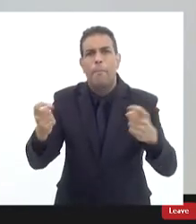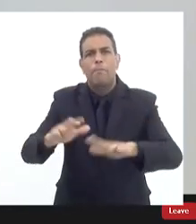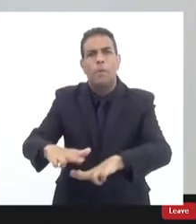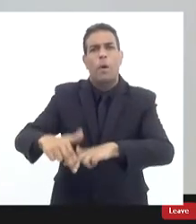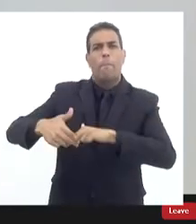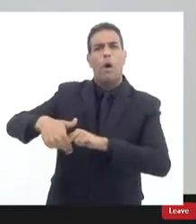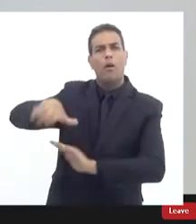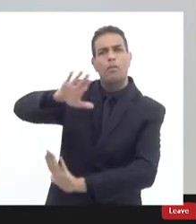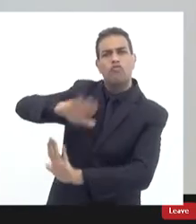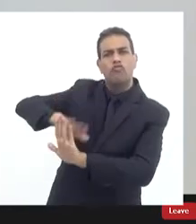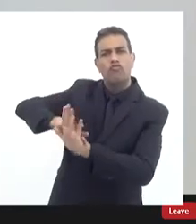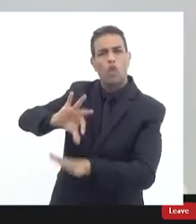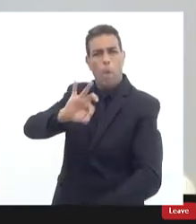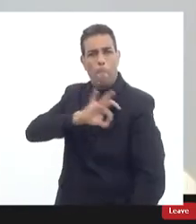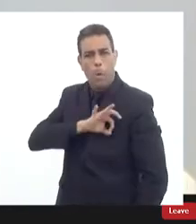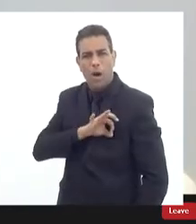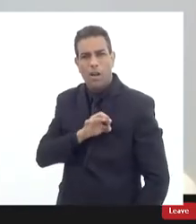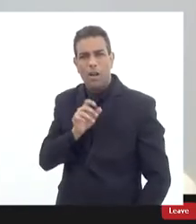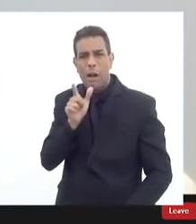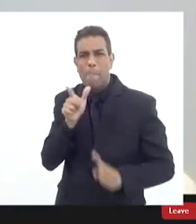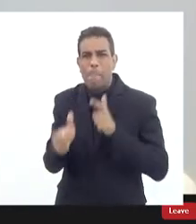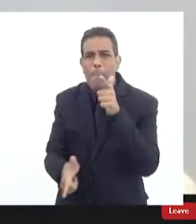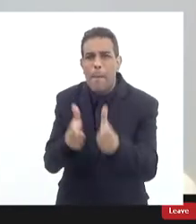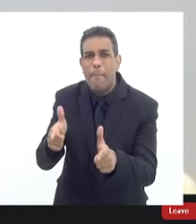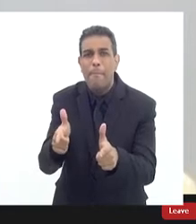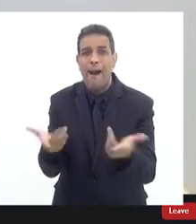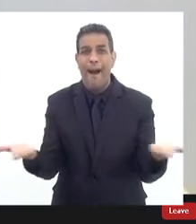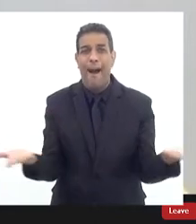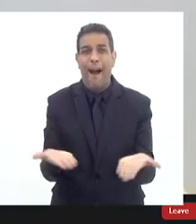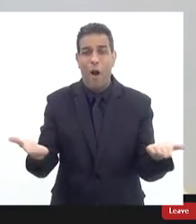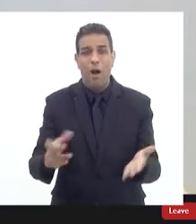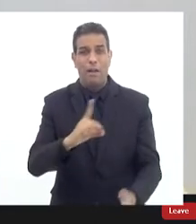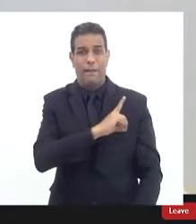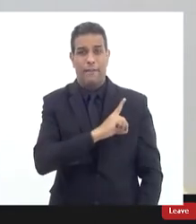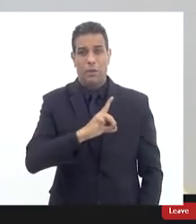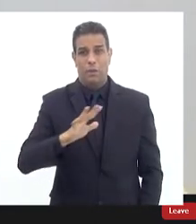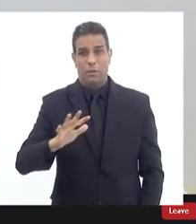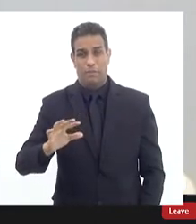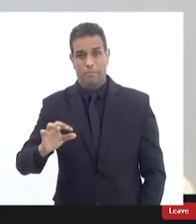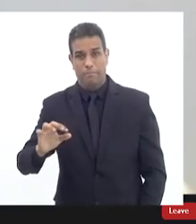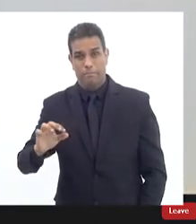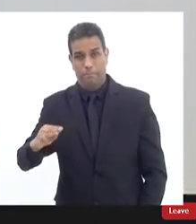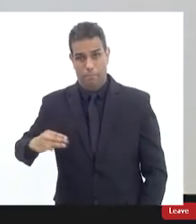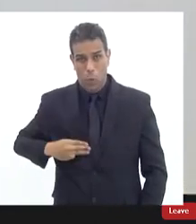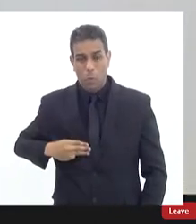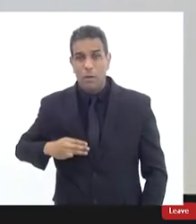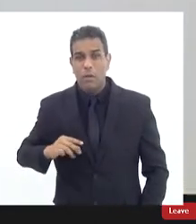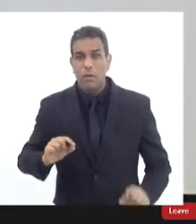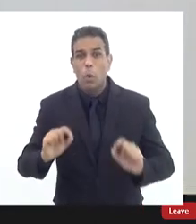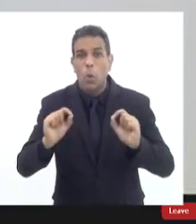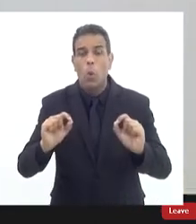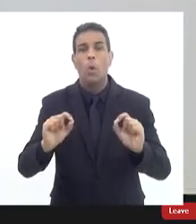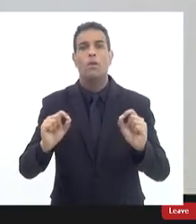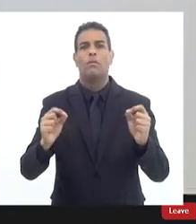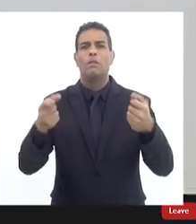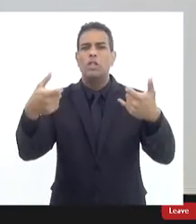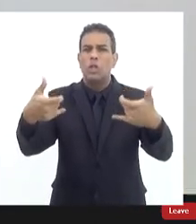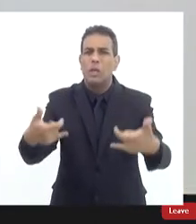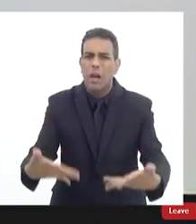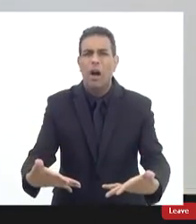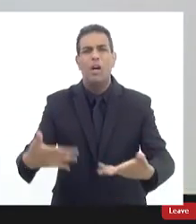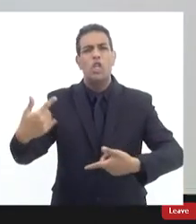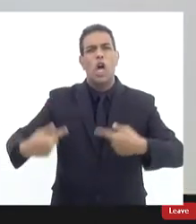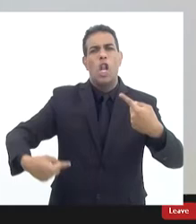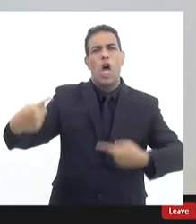então assim como foi feito na defensoria pública recentemente nós entendemos fundamental que seja trazido o